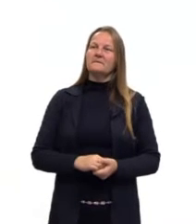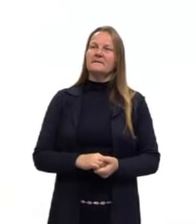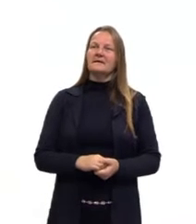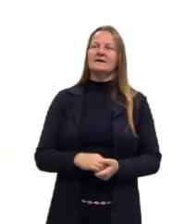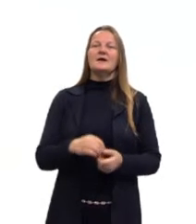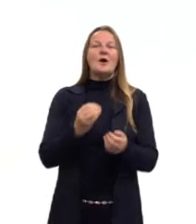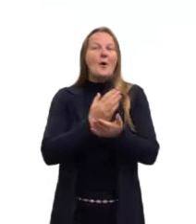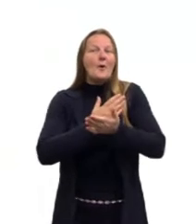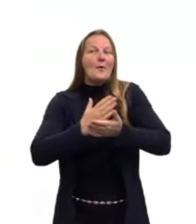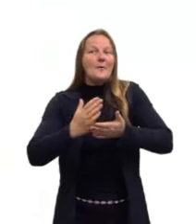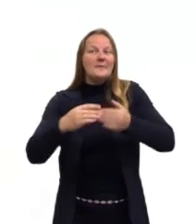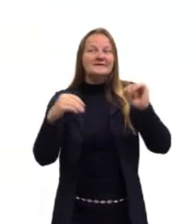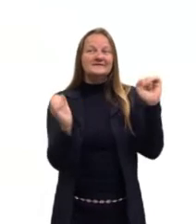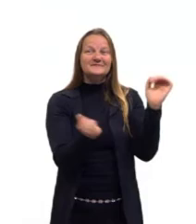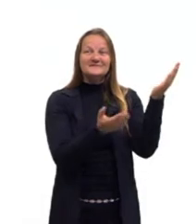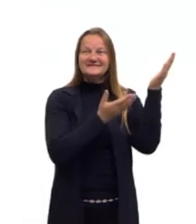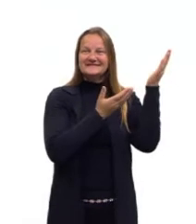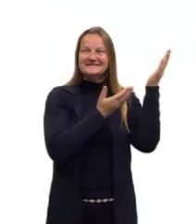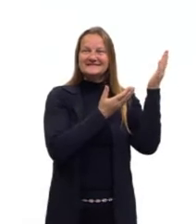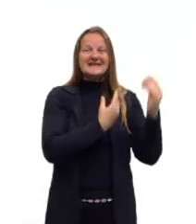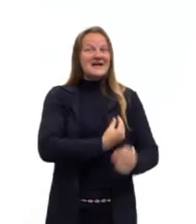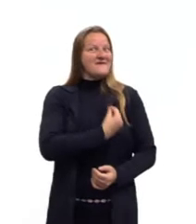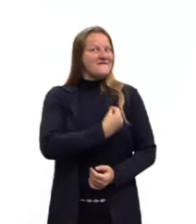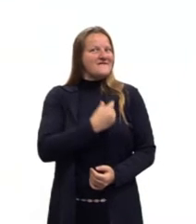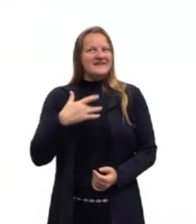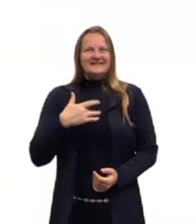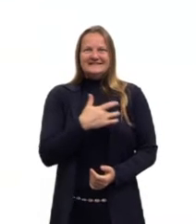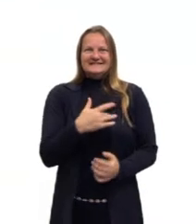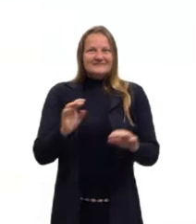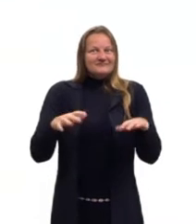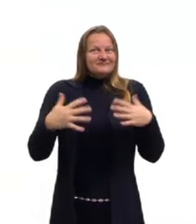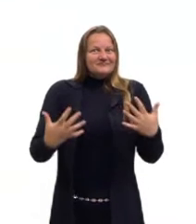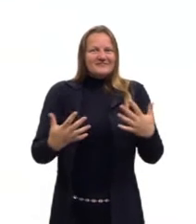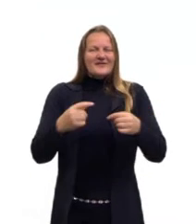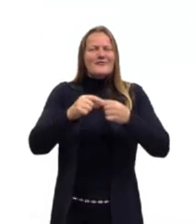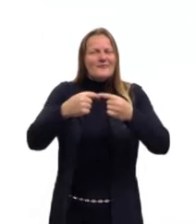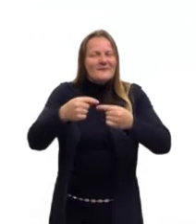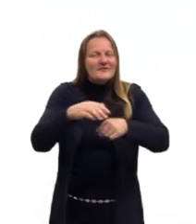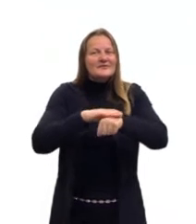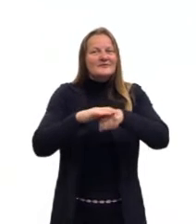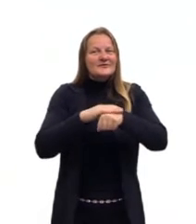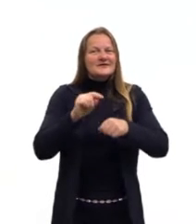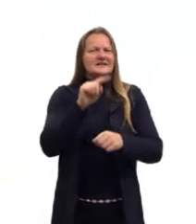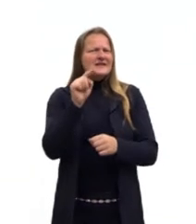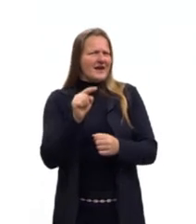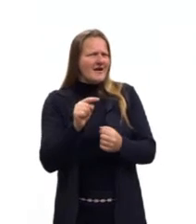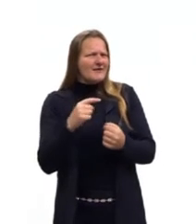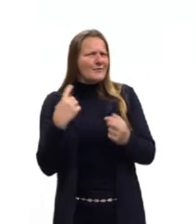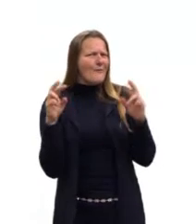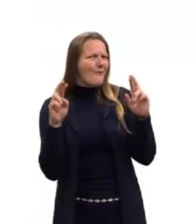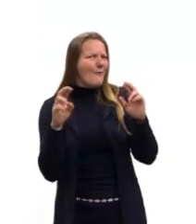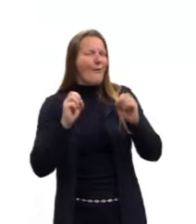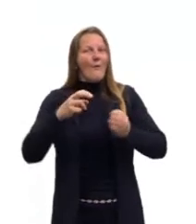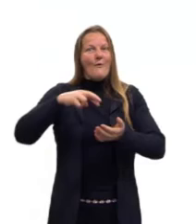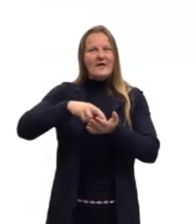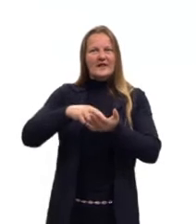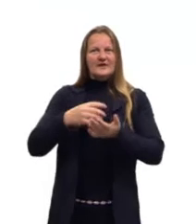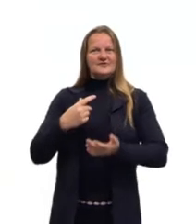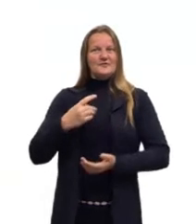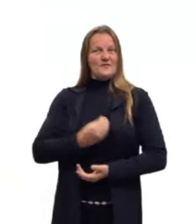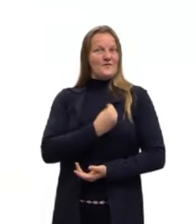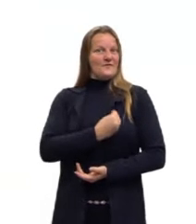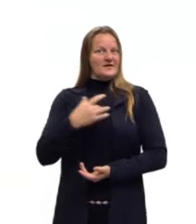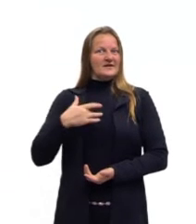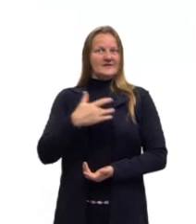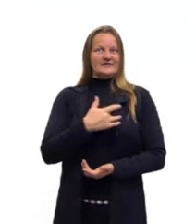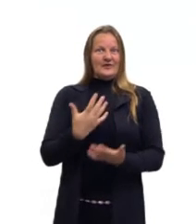Então, começando. Vida saudável, como eu já comentei com vocês, né? Será que é a expectativa ou realidade? Será